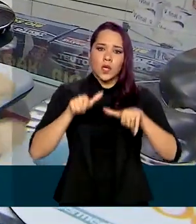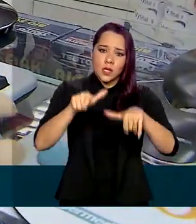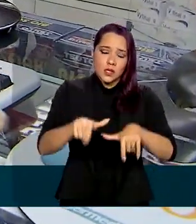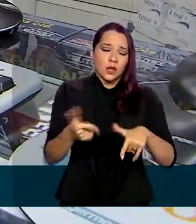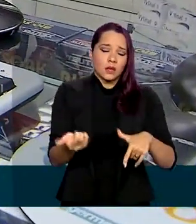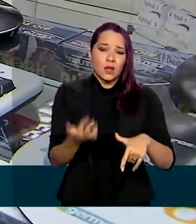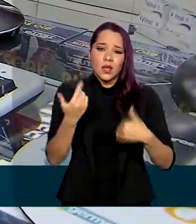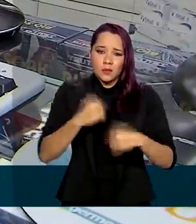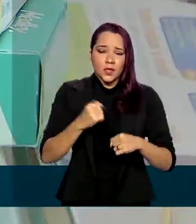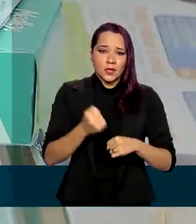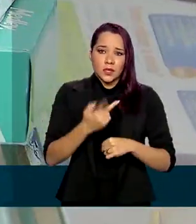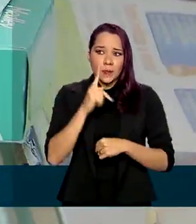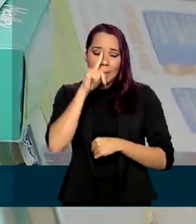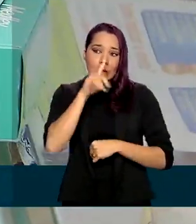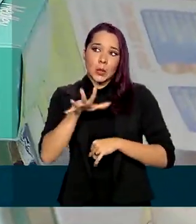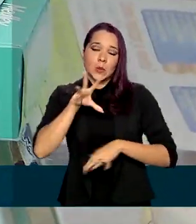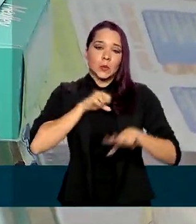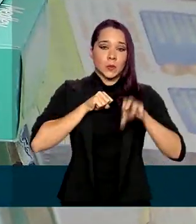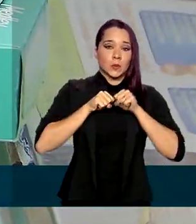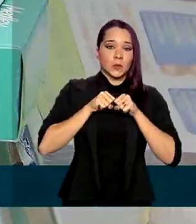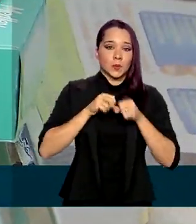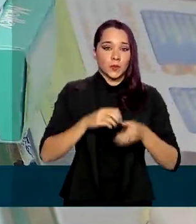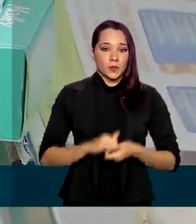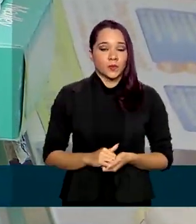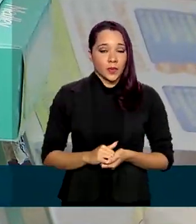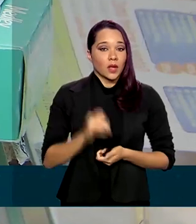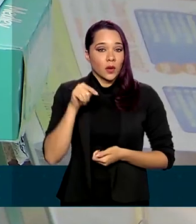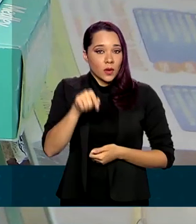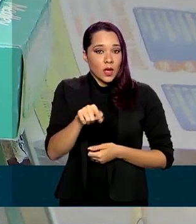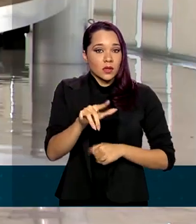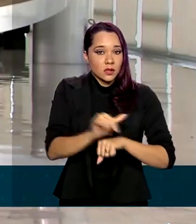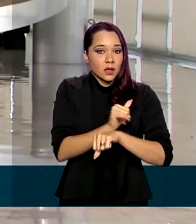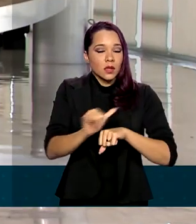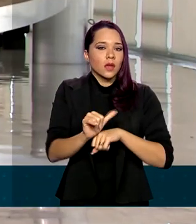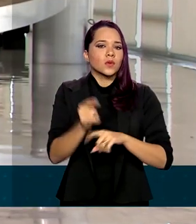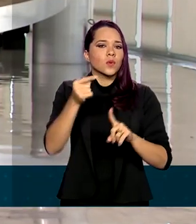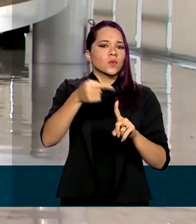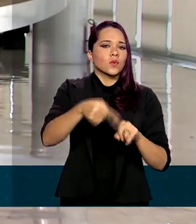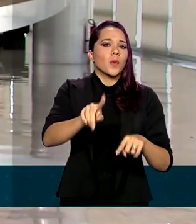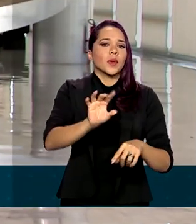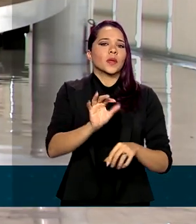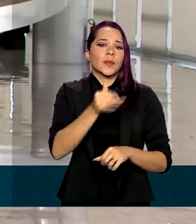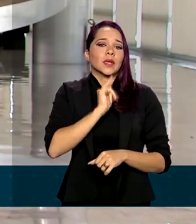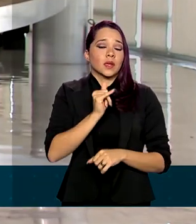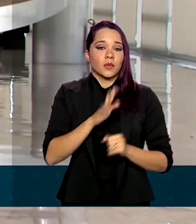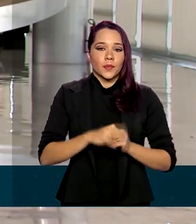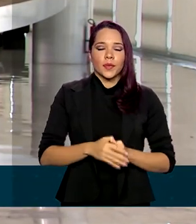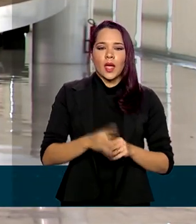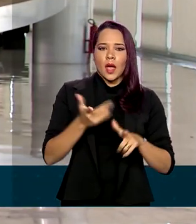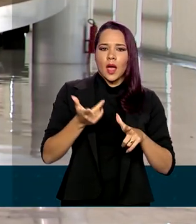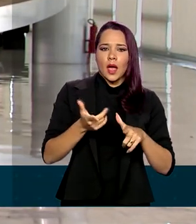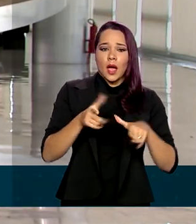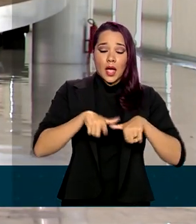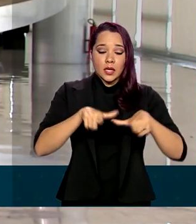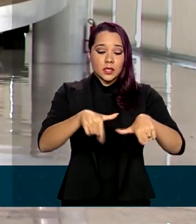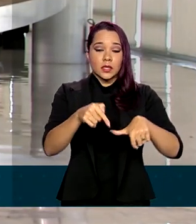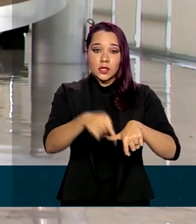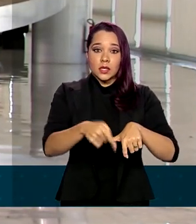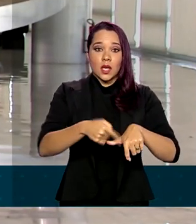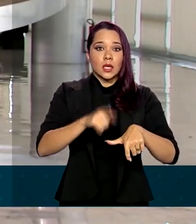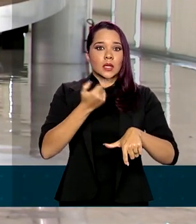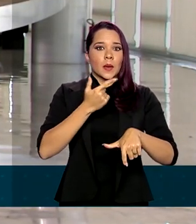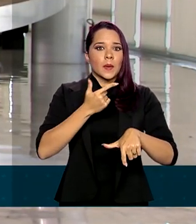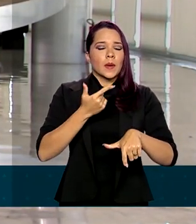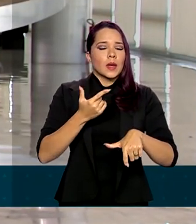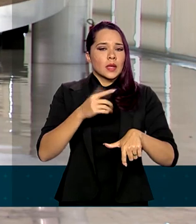e acabem se expondo ao risco de contaminação. A medida não se aplica, por exemplo, a receitas de remédios tarja preta e